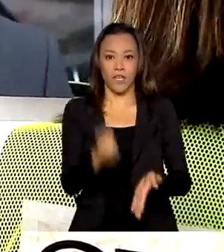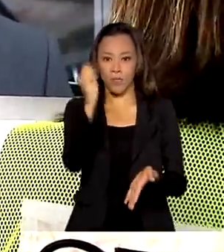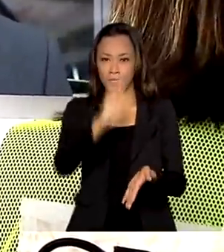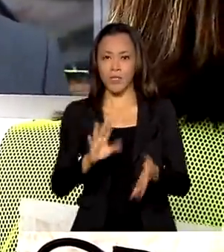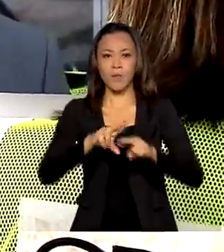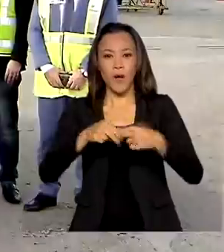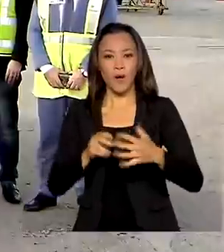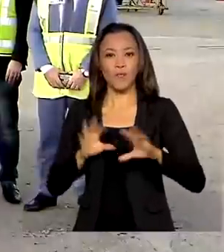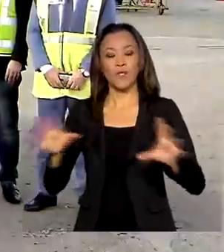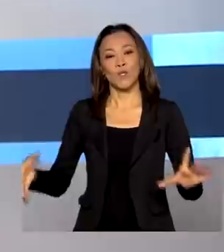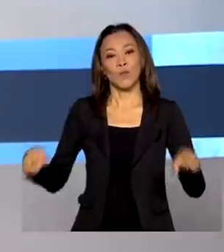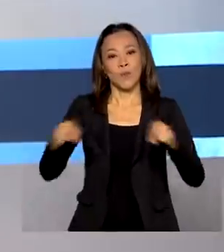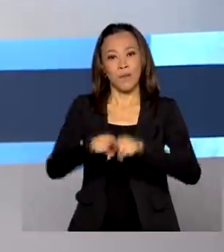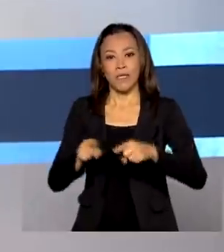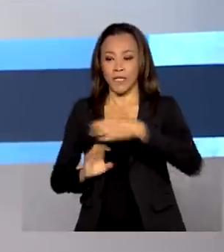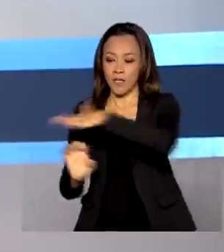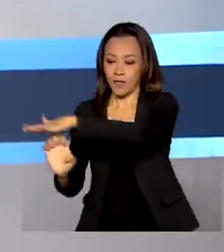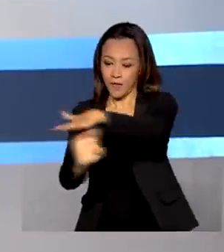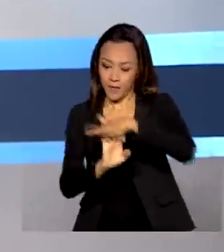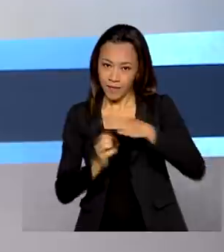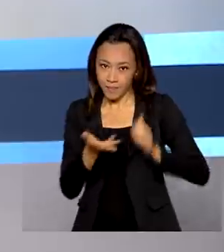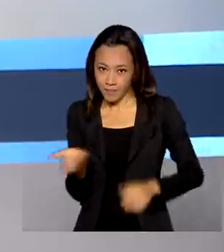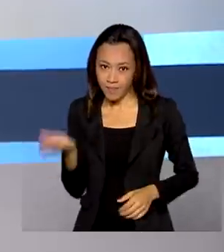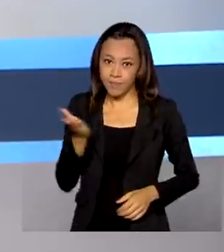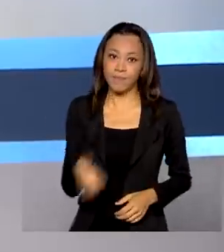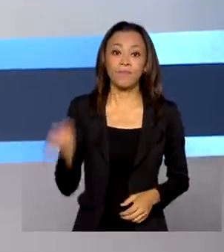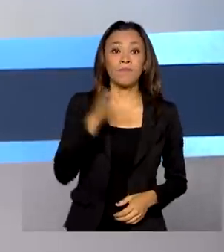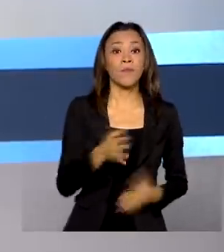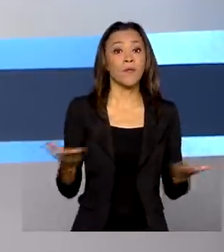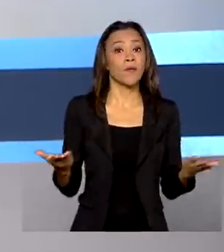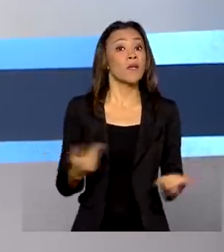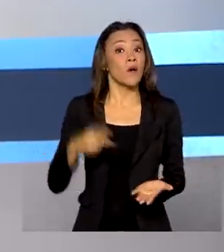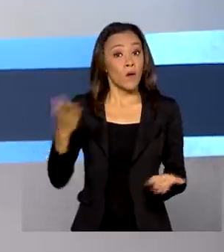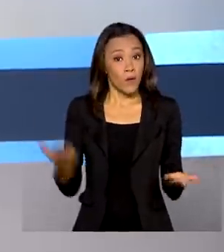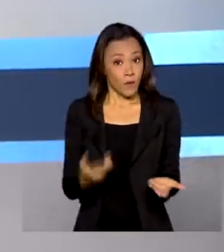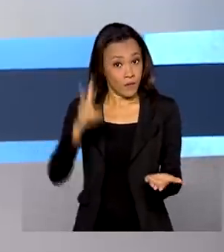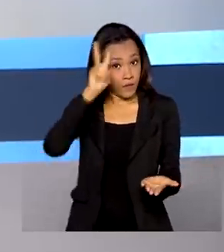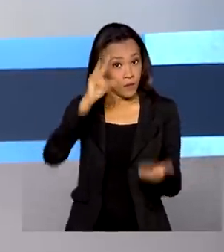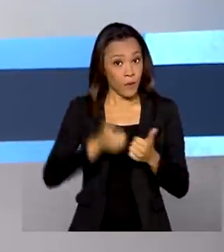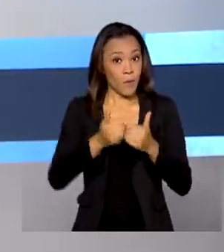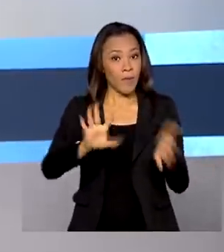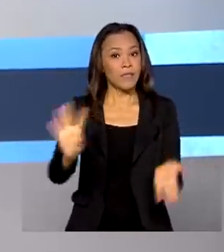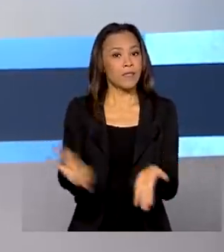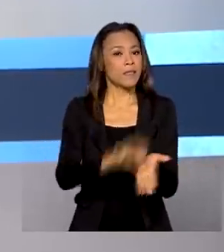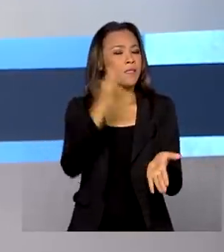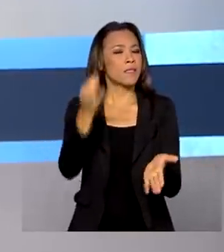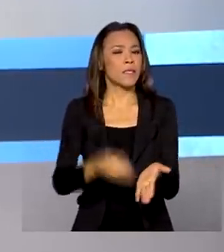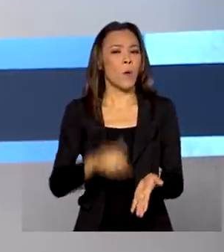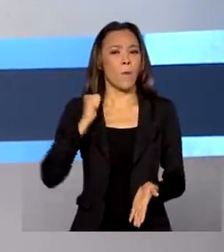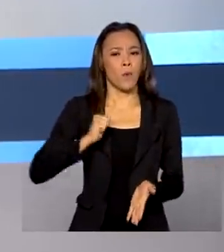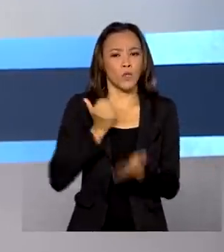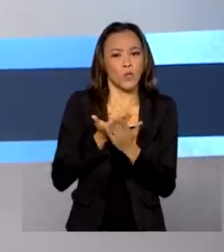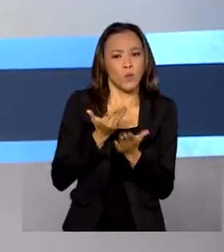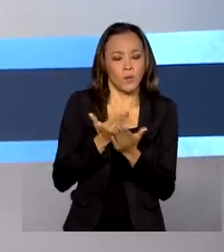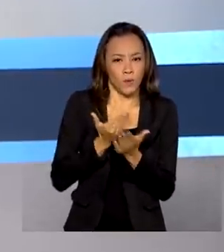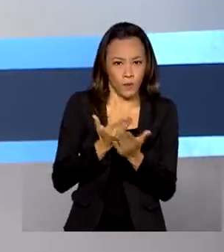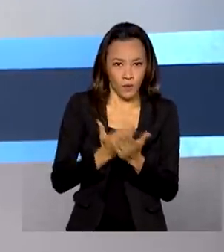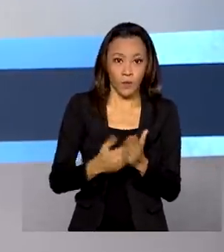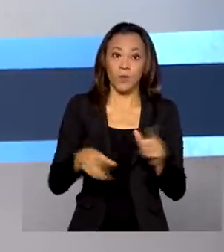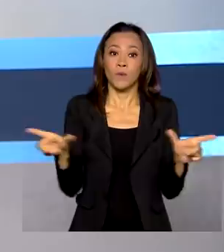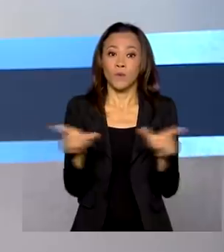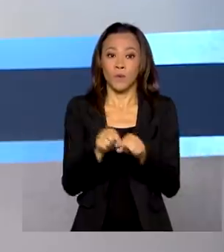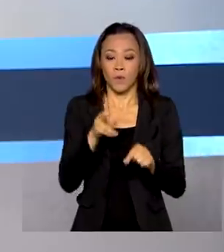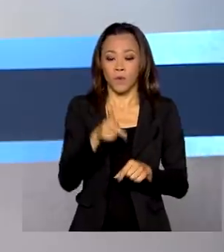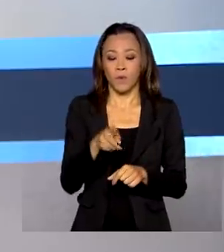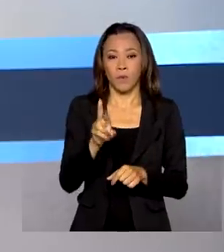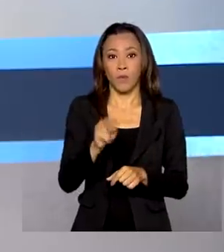consórcio COVAX Facility. Começam nesta segunda-feira inscrições para bolsas remanescentes do ProUni, o programa Universidade para